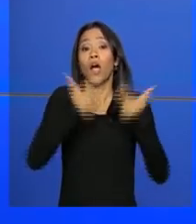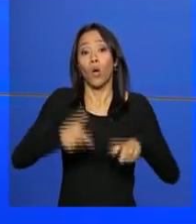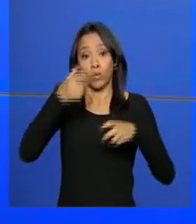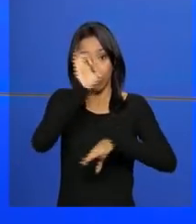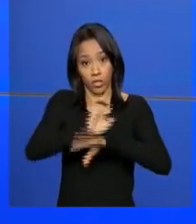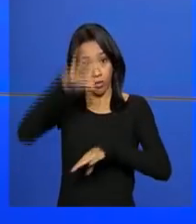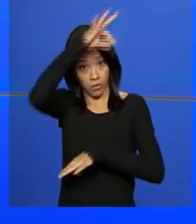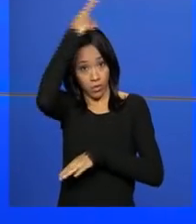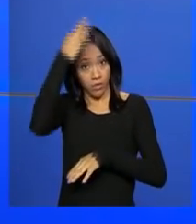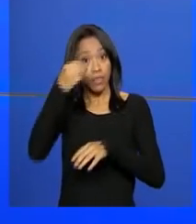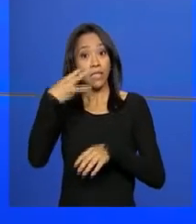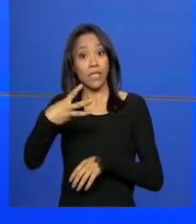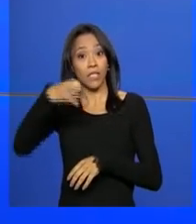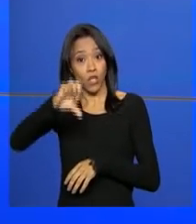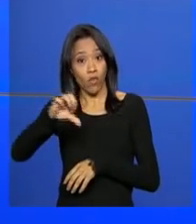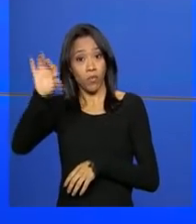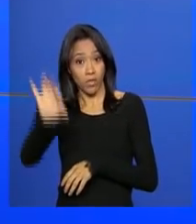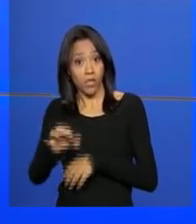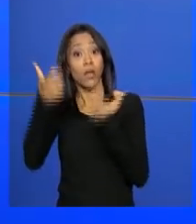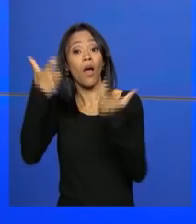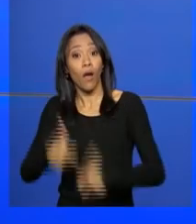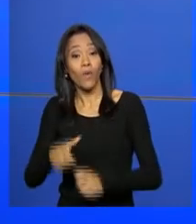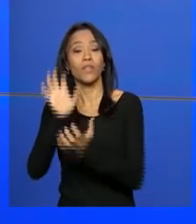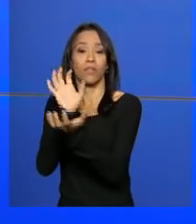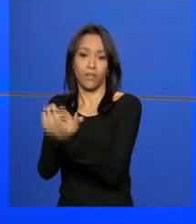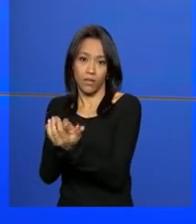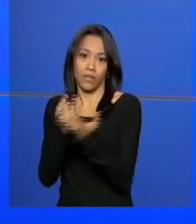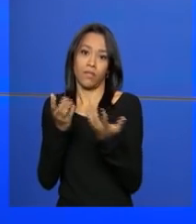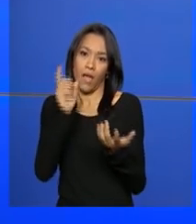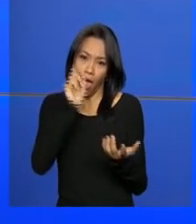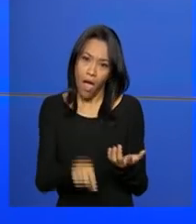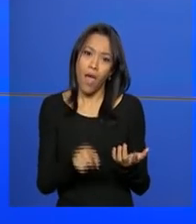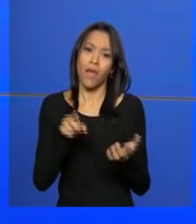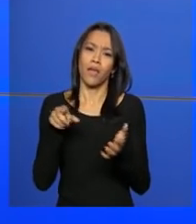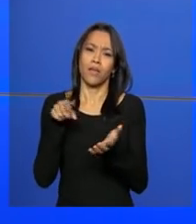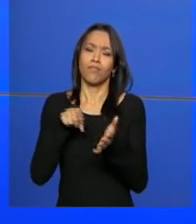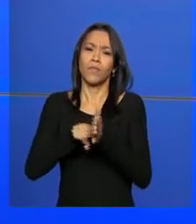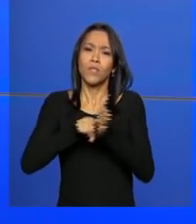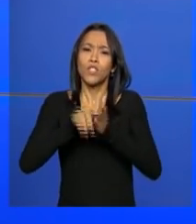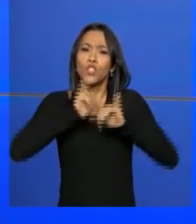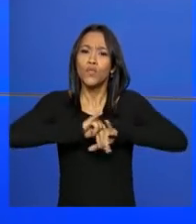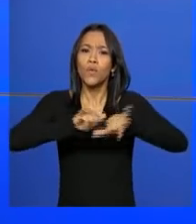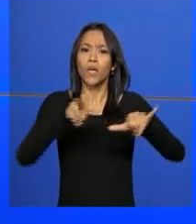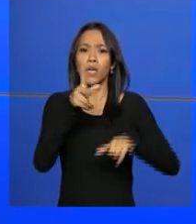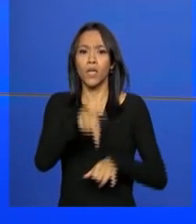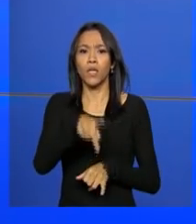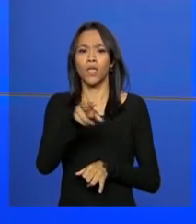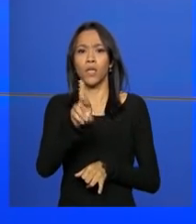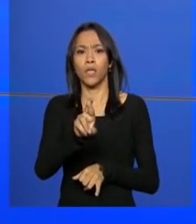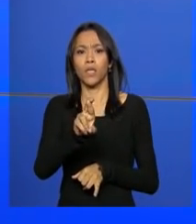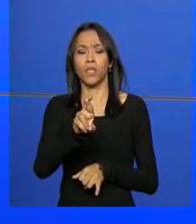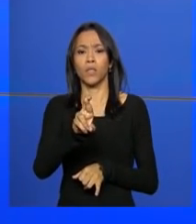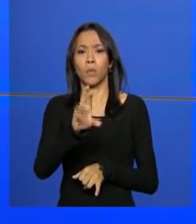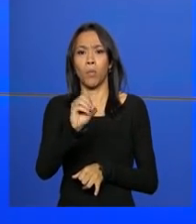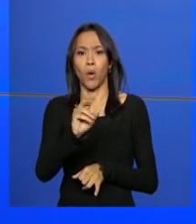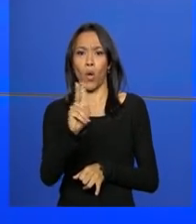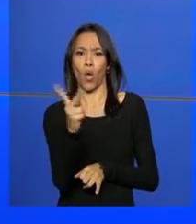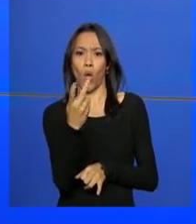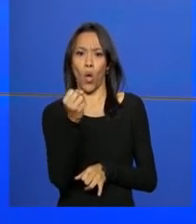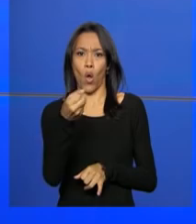e 39% da batata em Recife. É o que revela o terceiro boletim pro-orte de comercialização de